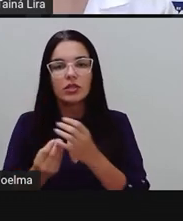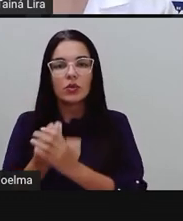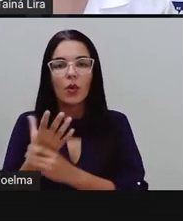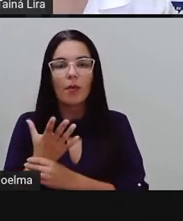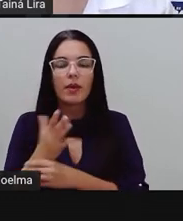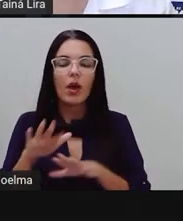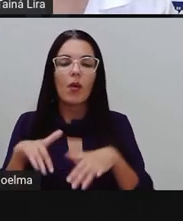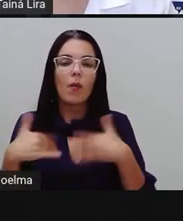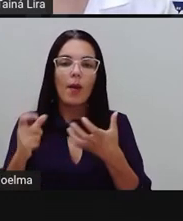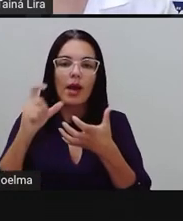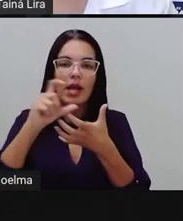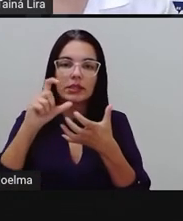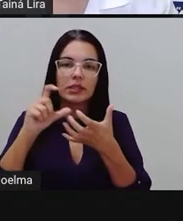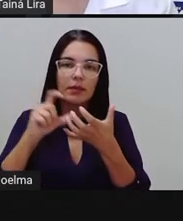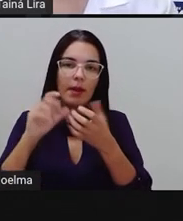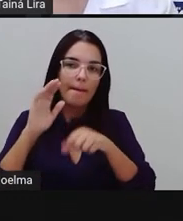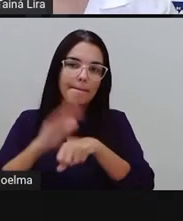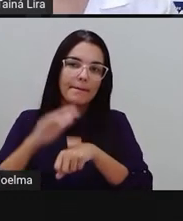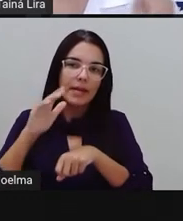forte, tá bom?